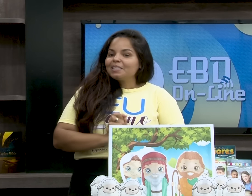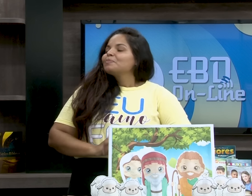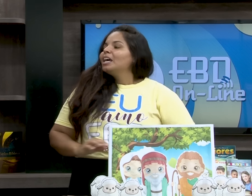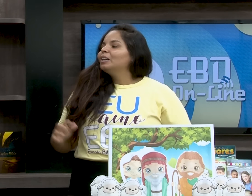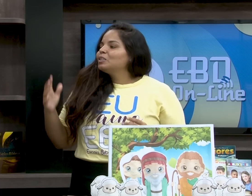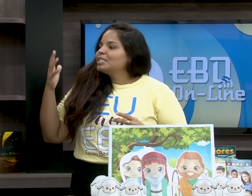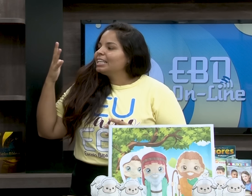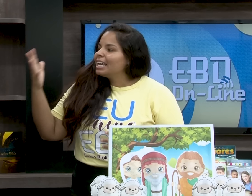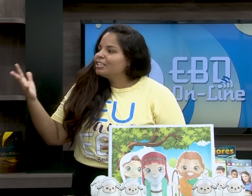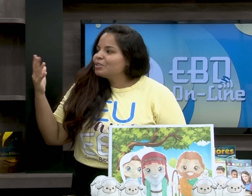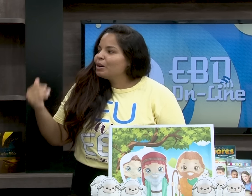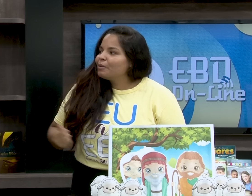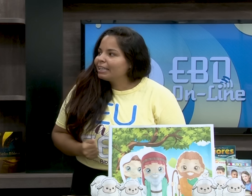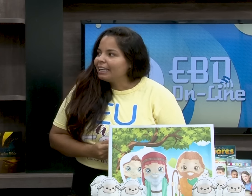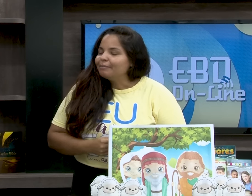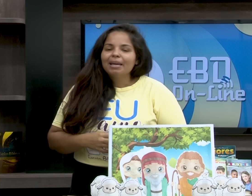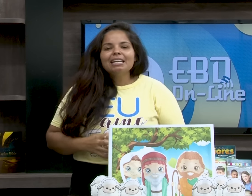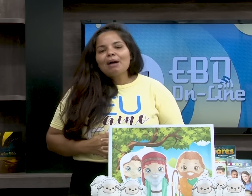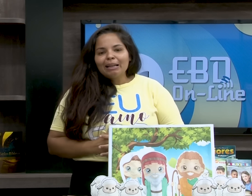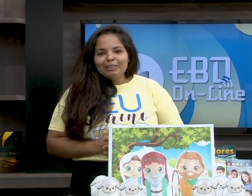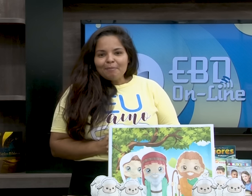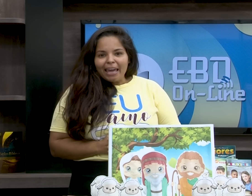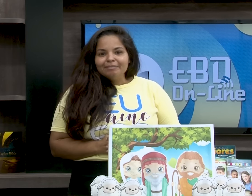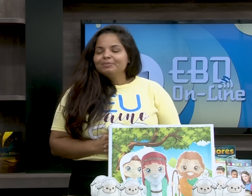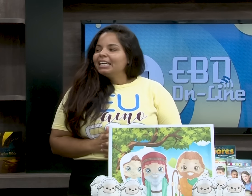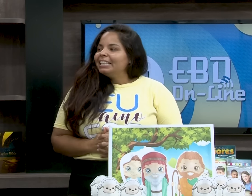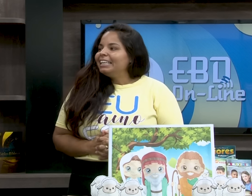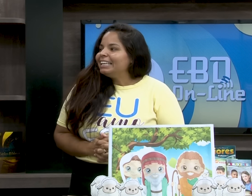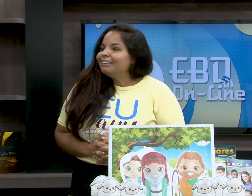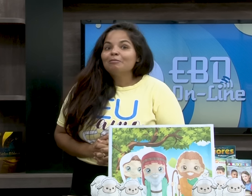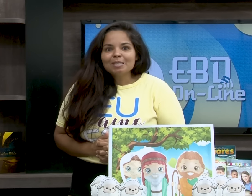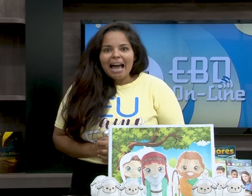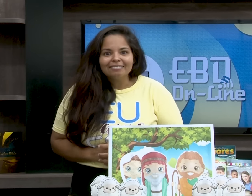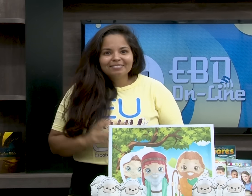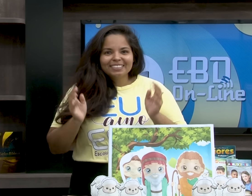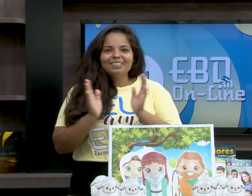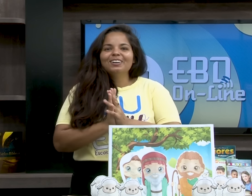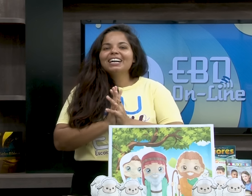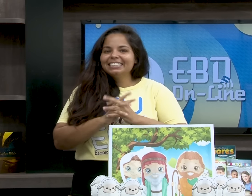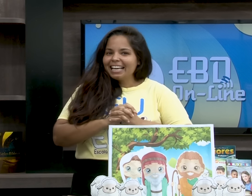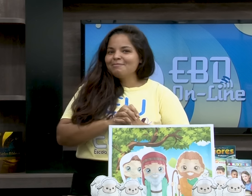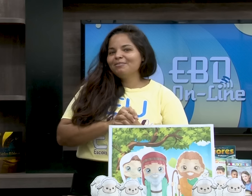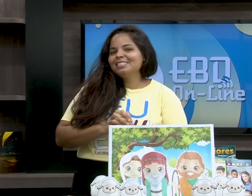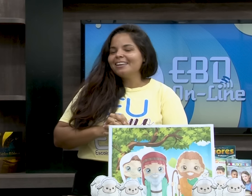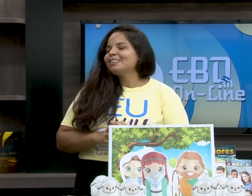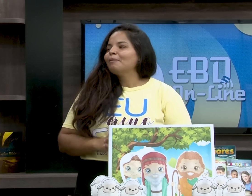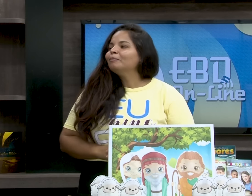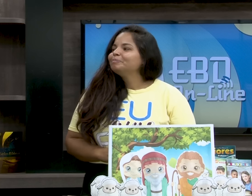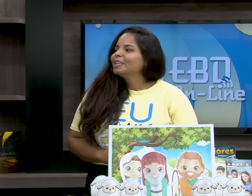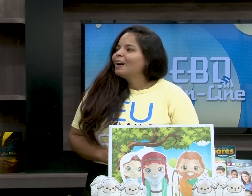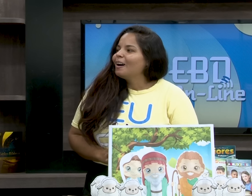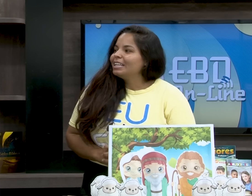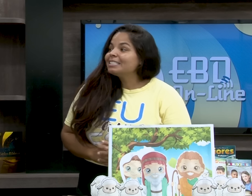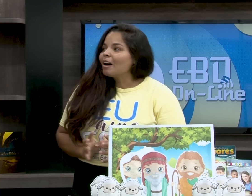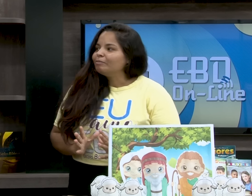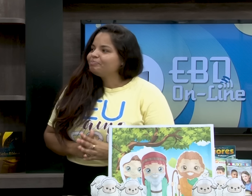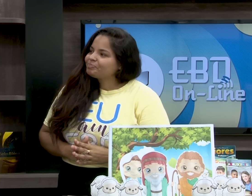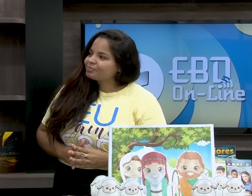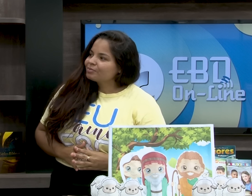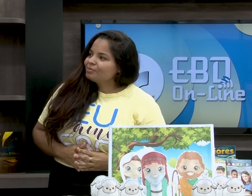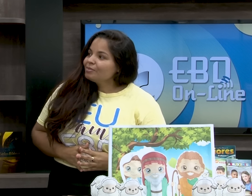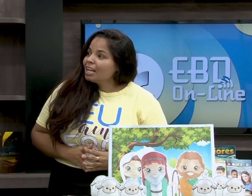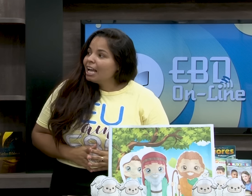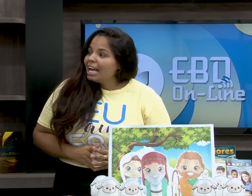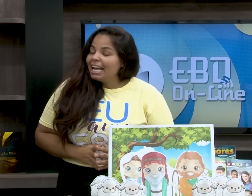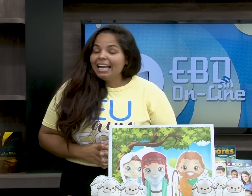professores, eu trouxe aqui este corinho aqui, bem animado também. E vamos lá. Eu vou cantar aqui pra vocês, tá bom? Olha só,